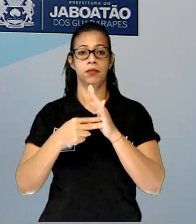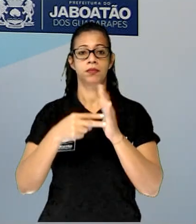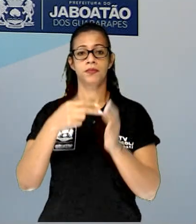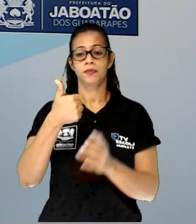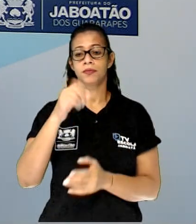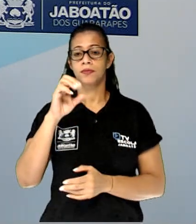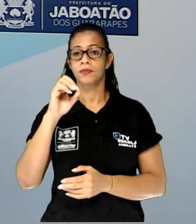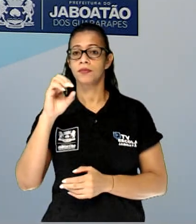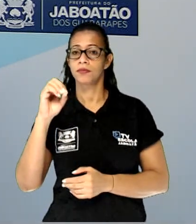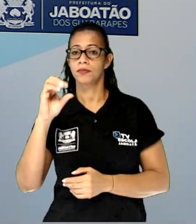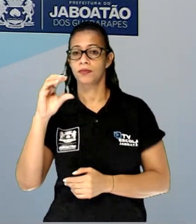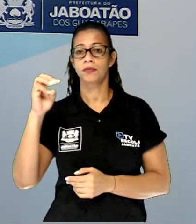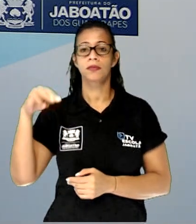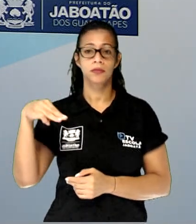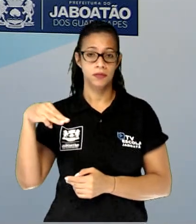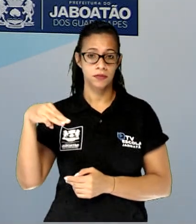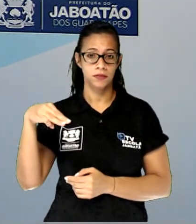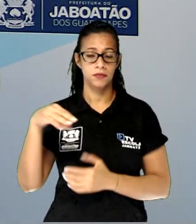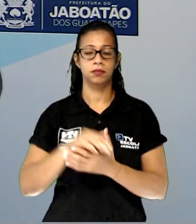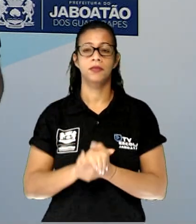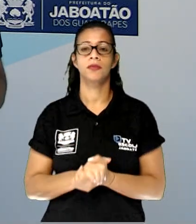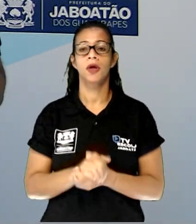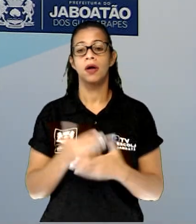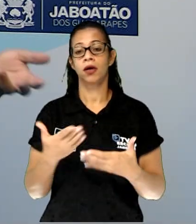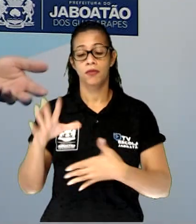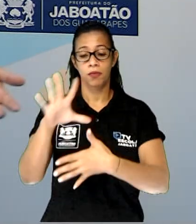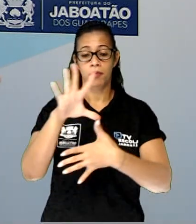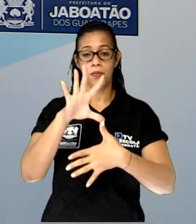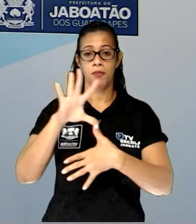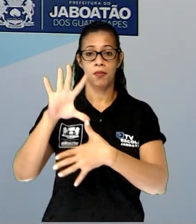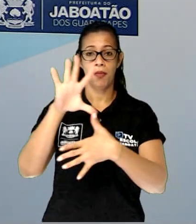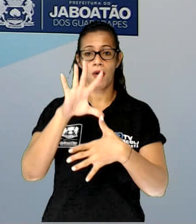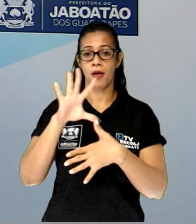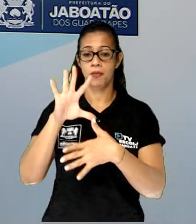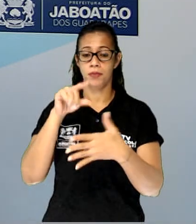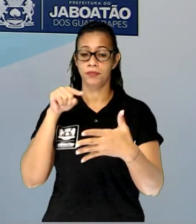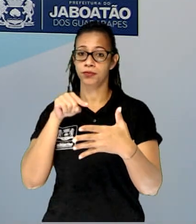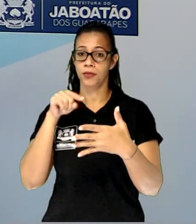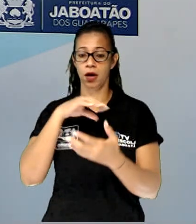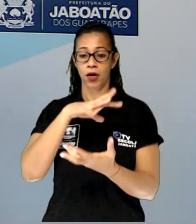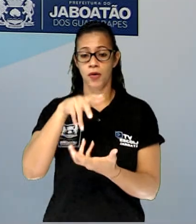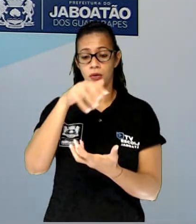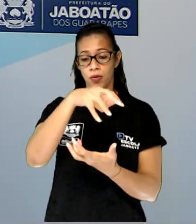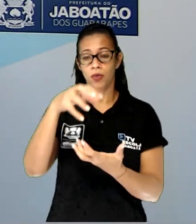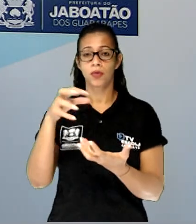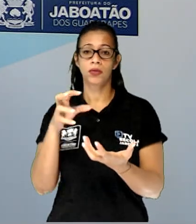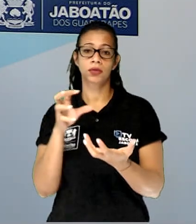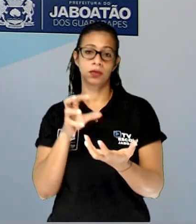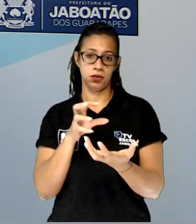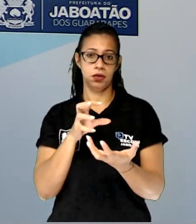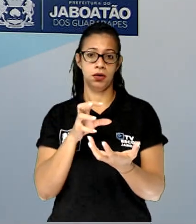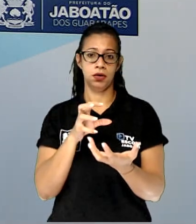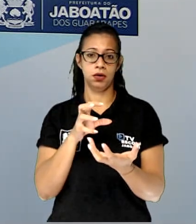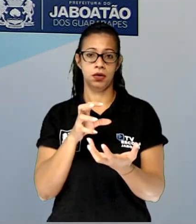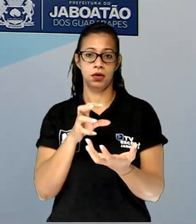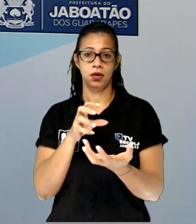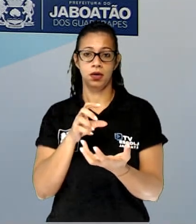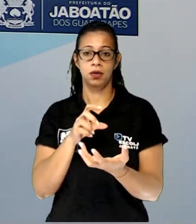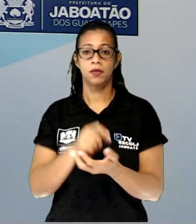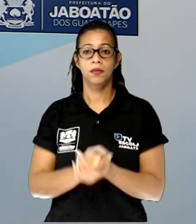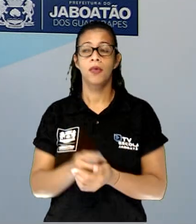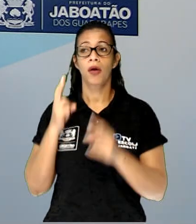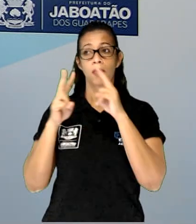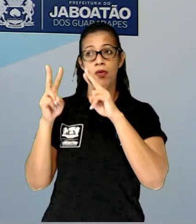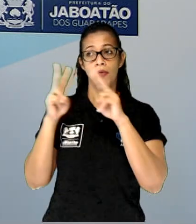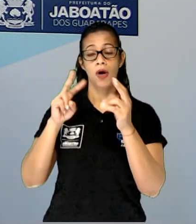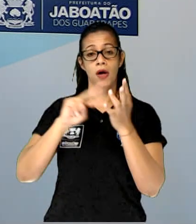país ou de um continente, 1 centímetro do mapa geralmente representa 1 milhão de centímetros na realidade. O denominador